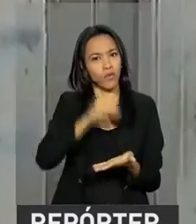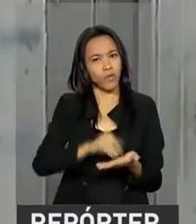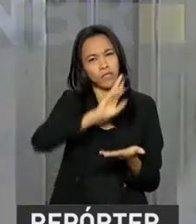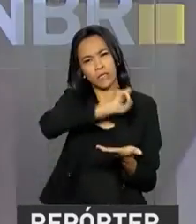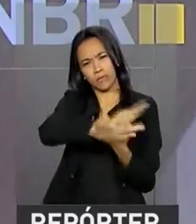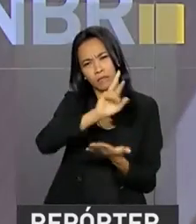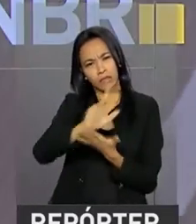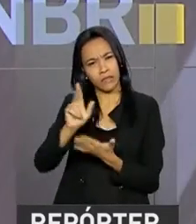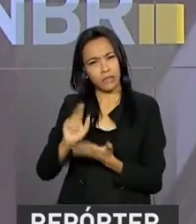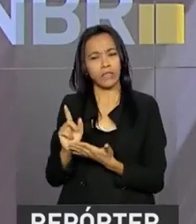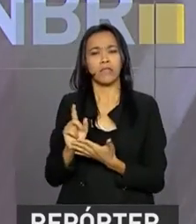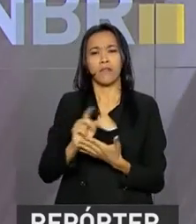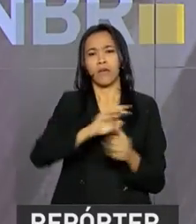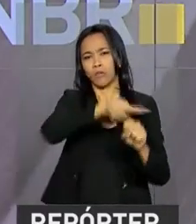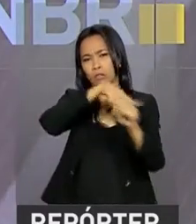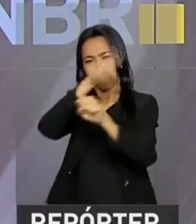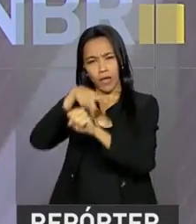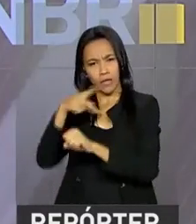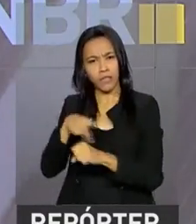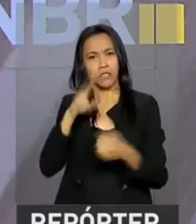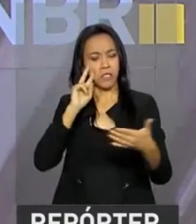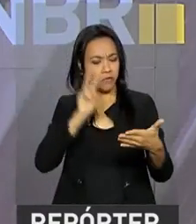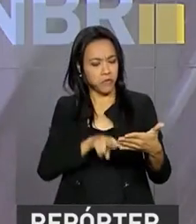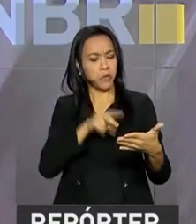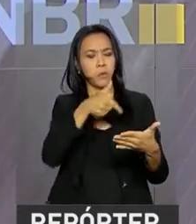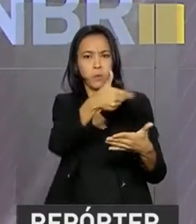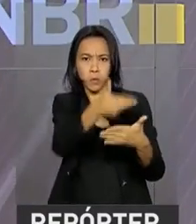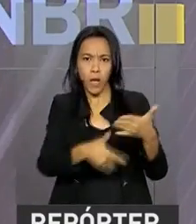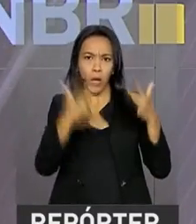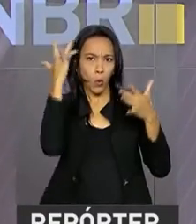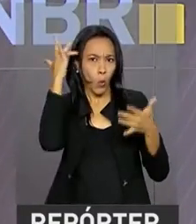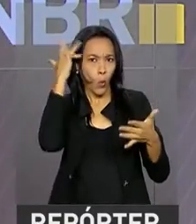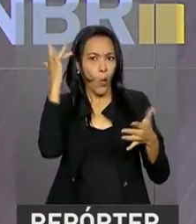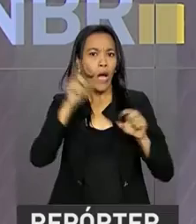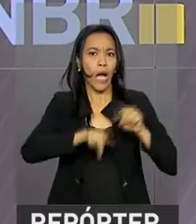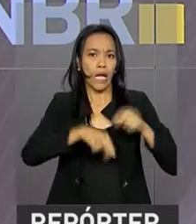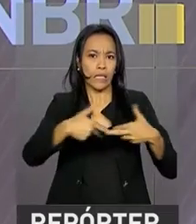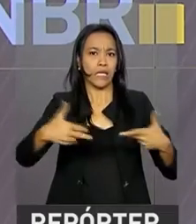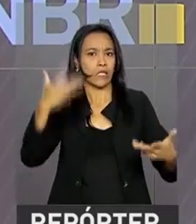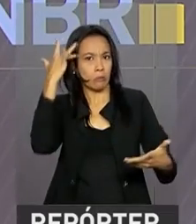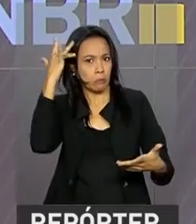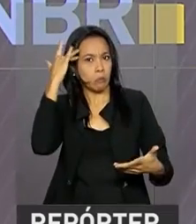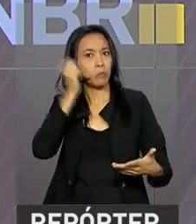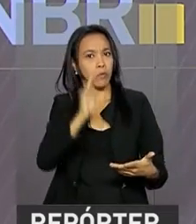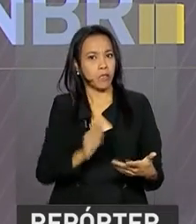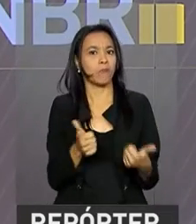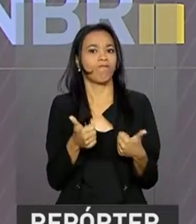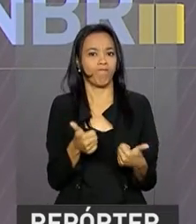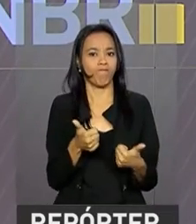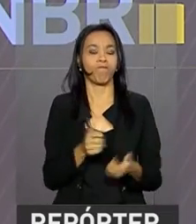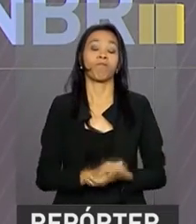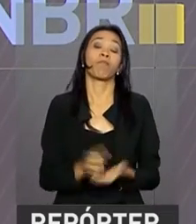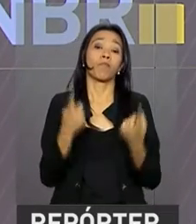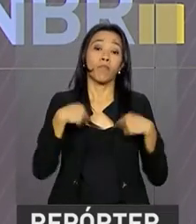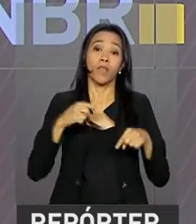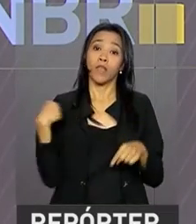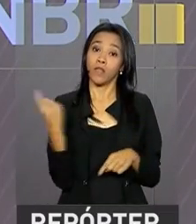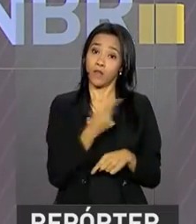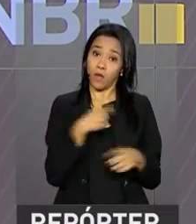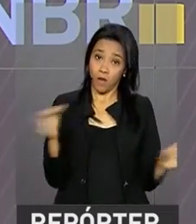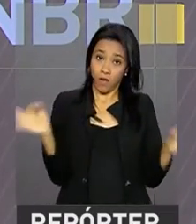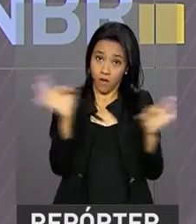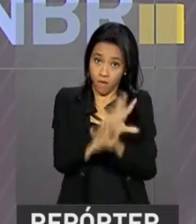vários países que também atestaram a qualidade do nosso produto. E nós ficamos por aqui,